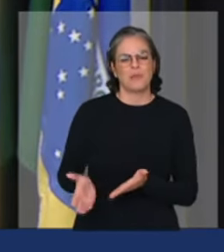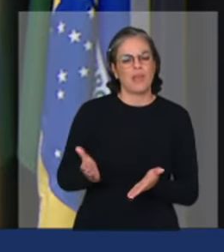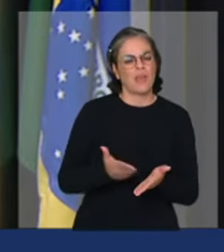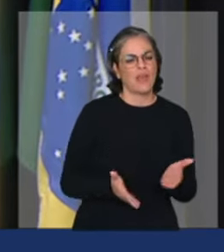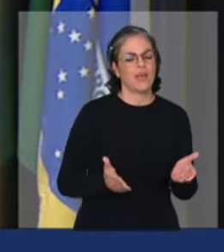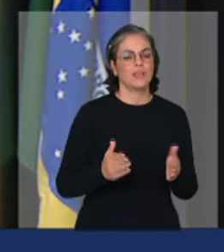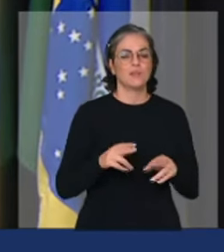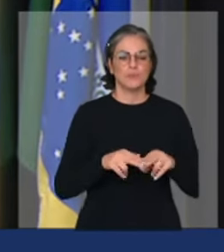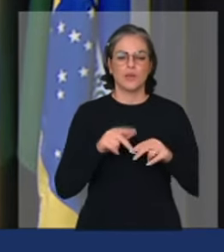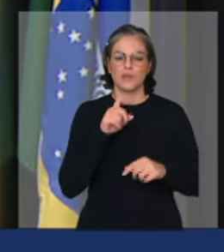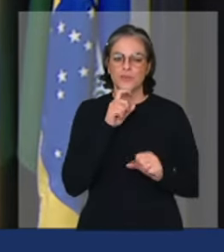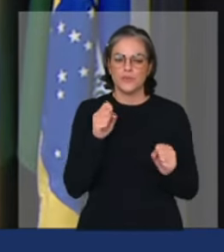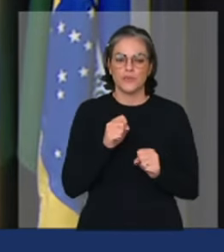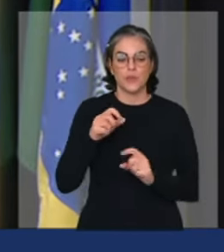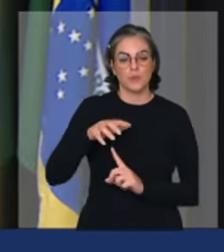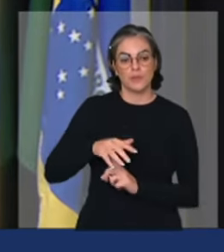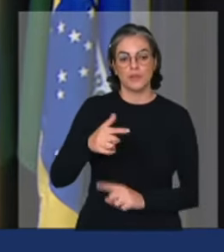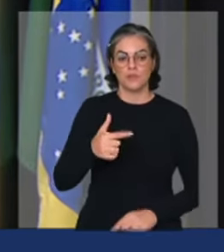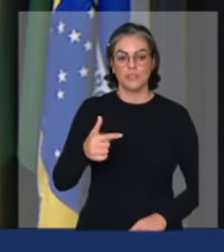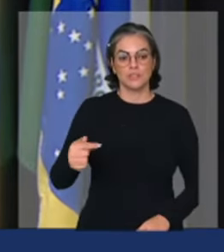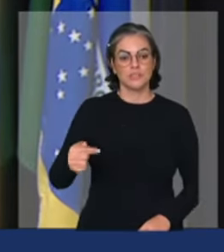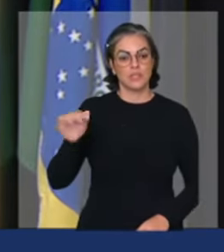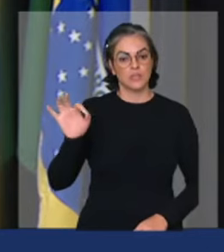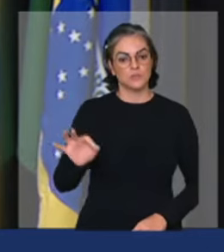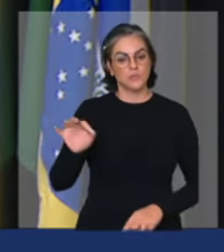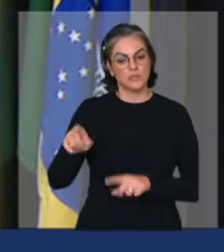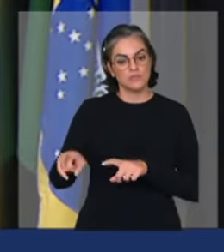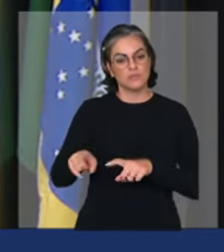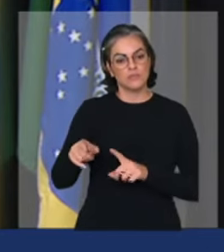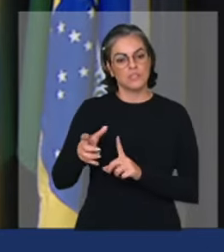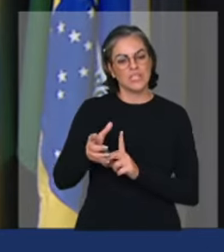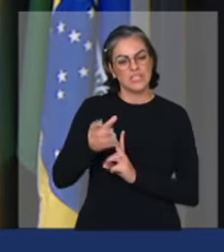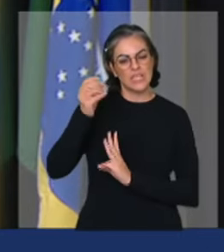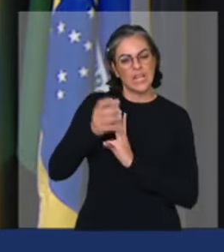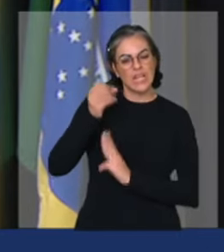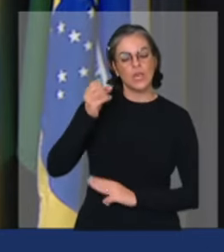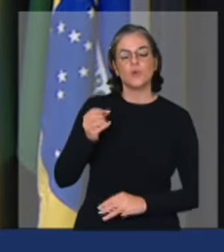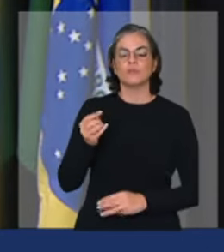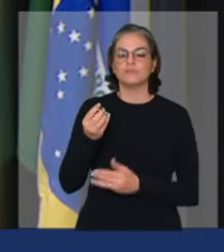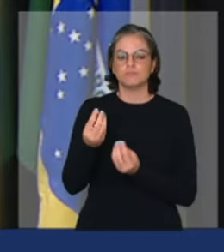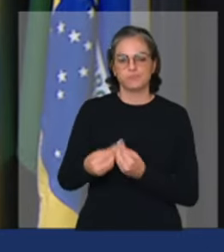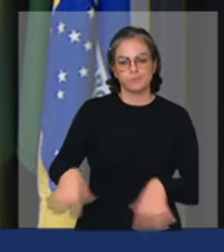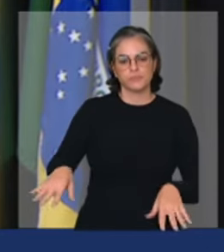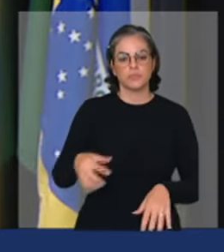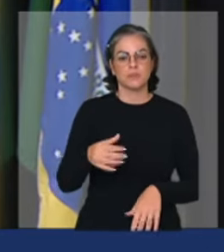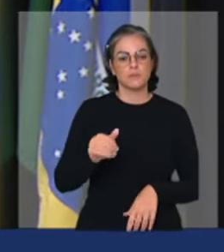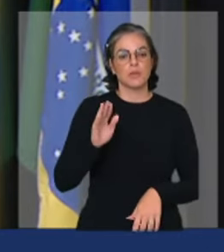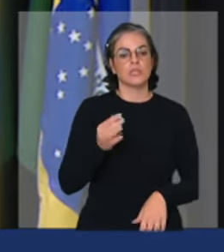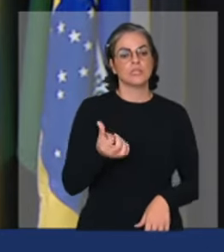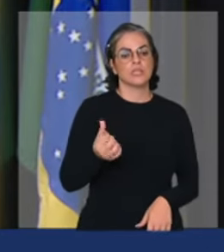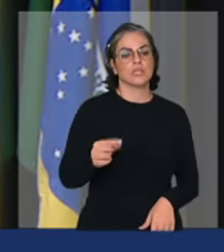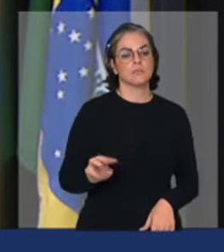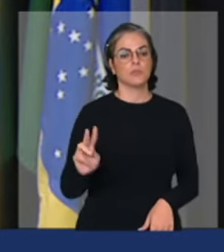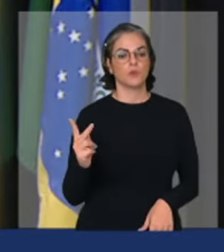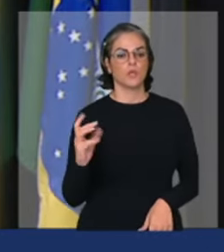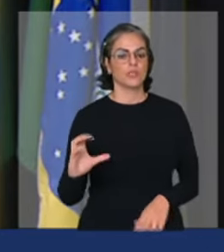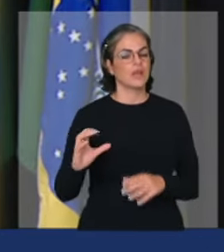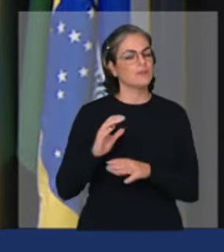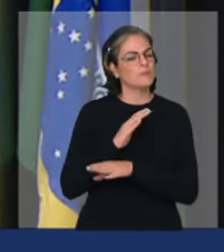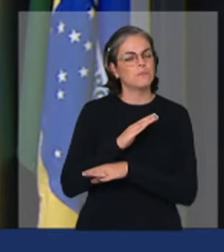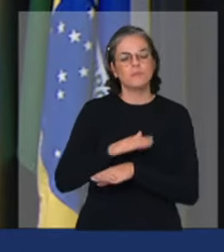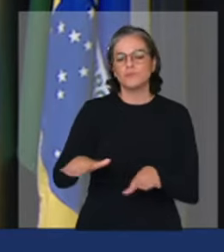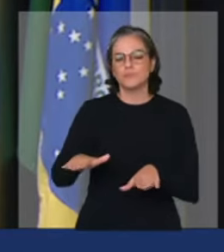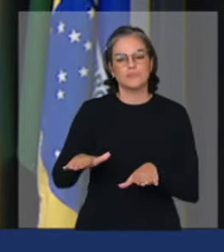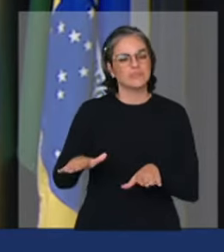no Paraná 27% das lavouras de trigo foram afetadas com mais de 6 mil hectares totalmente perdidos bem como